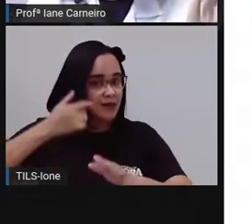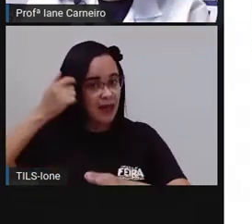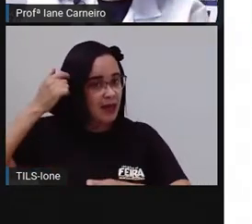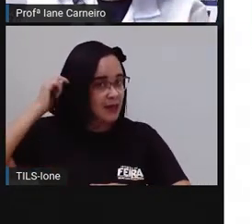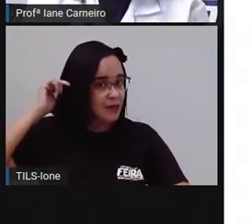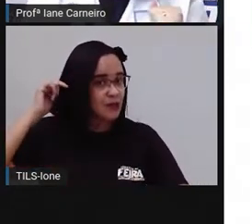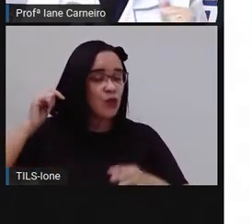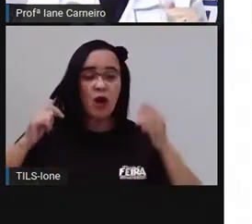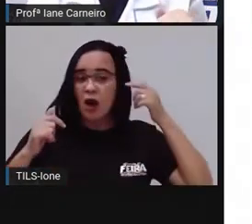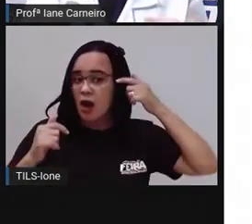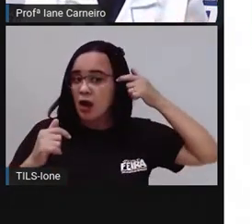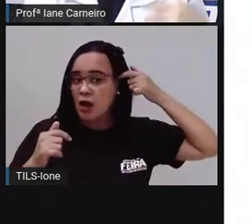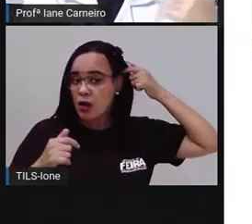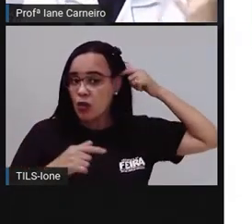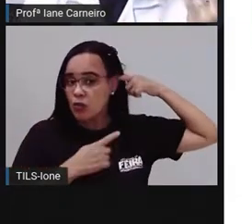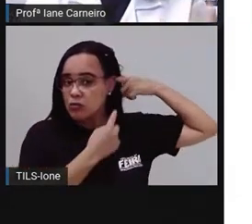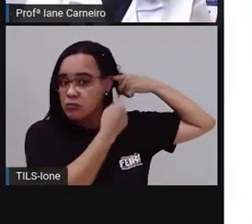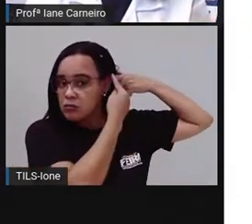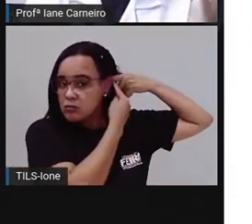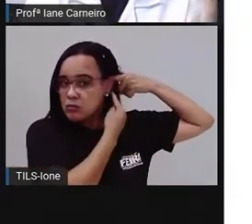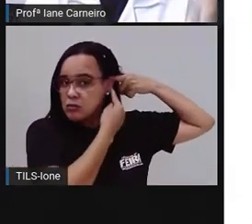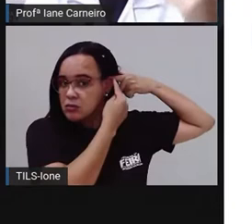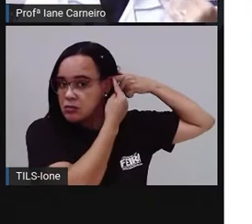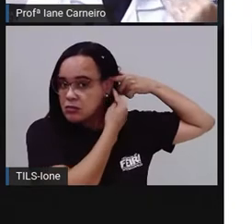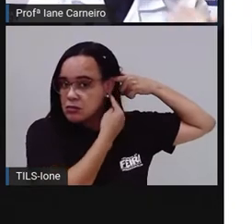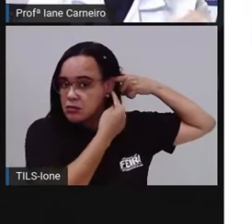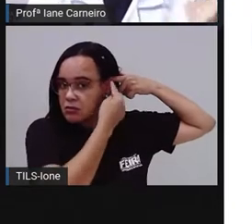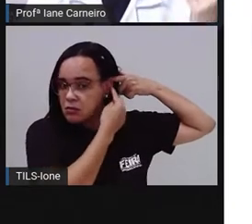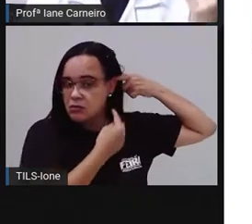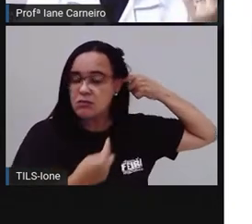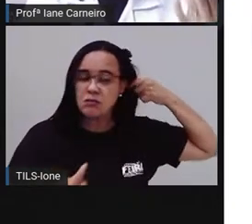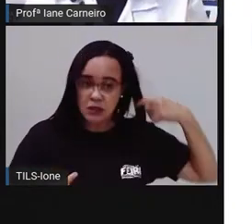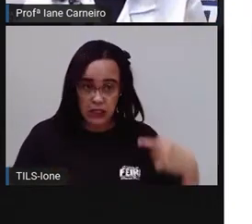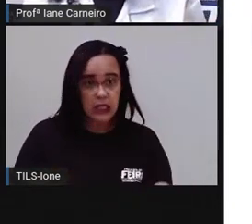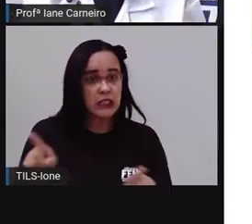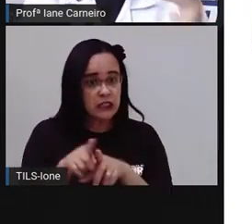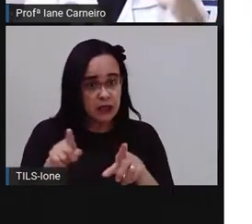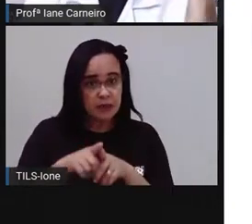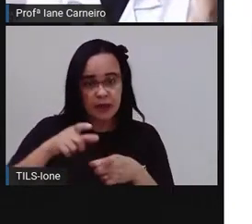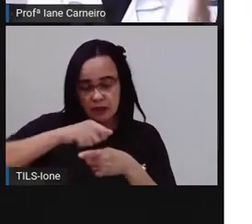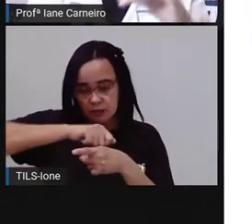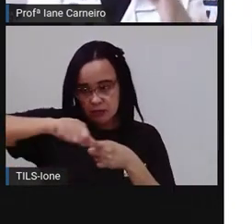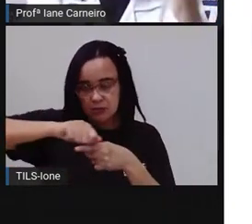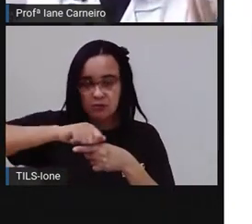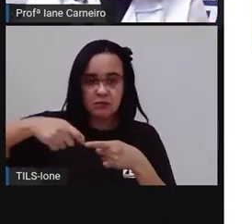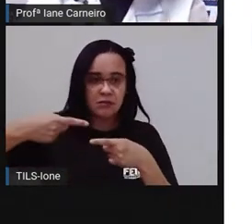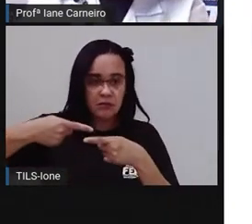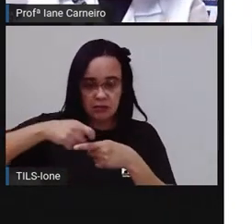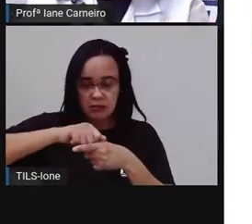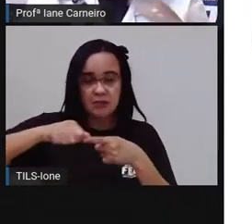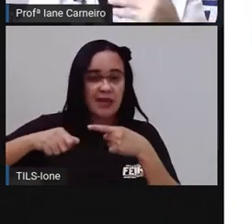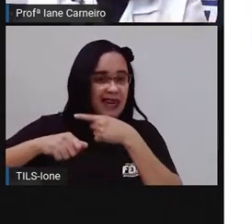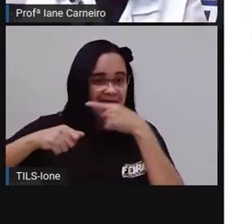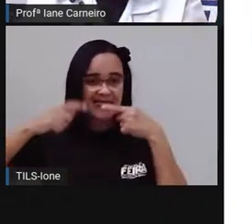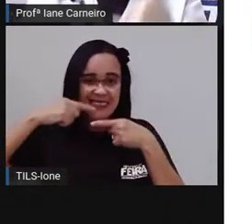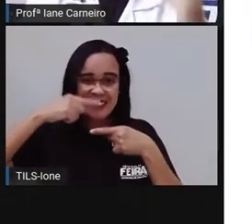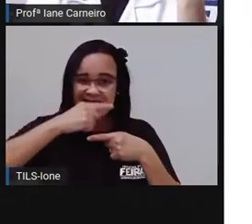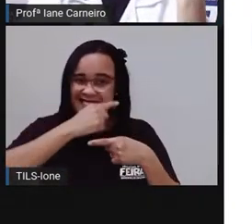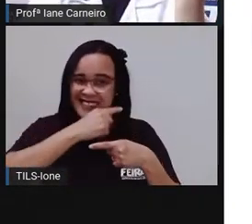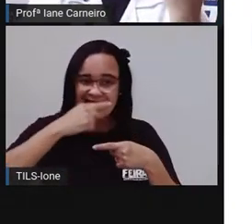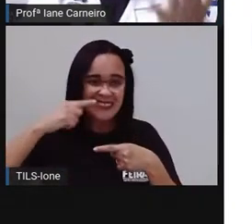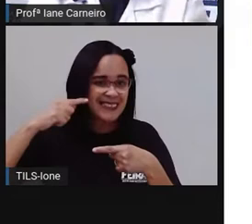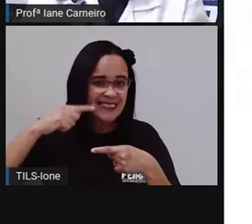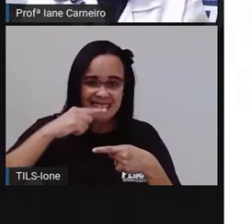machucar o ouvido. A escova de dente, como a Pró já falou, que é de uso pessoal. Outra pessoa não pode compartilhar com você.